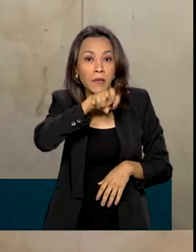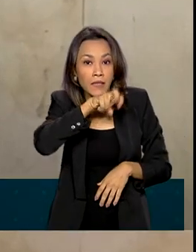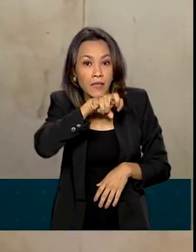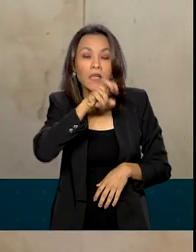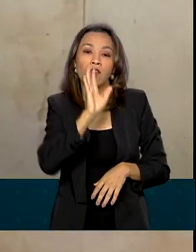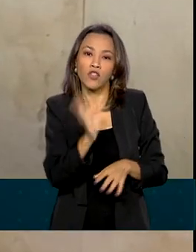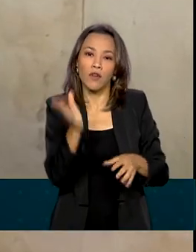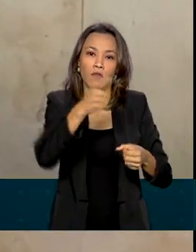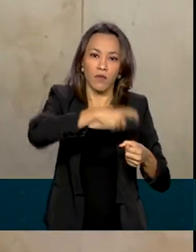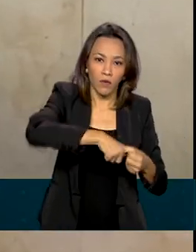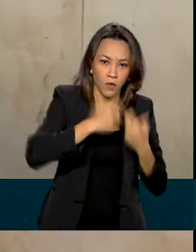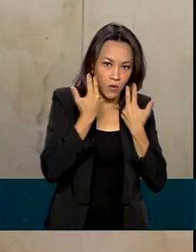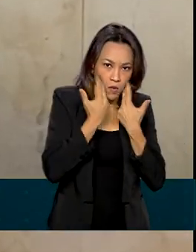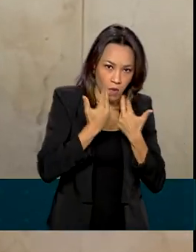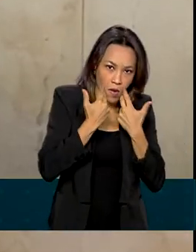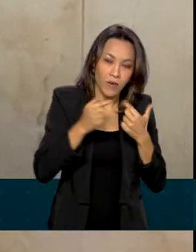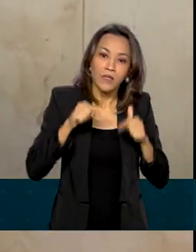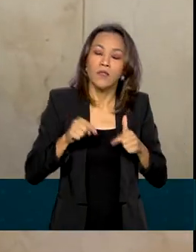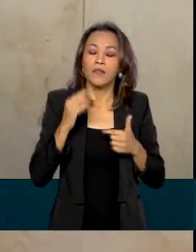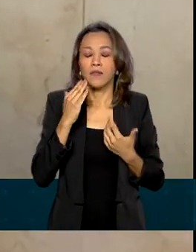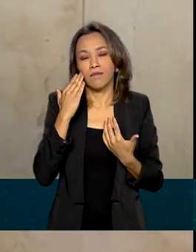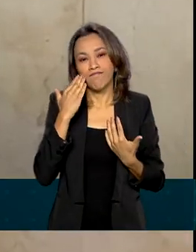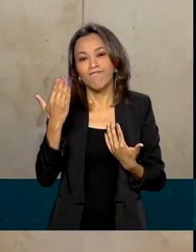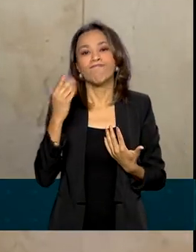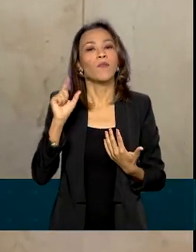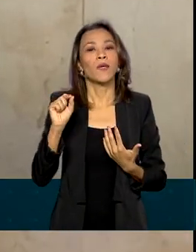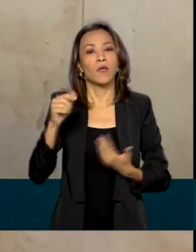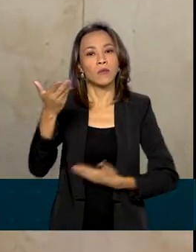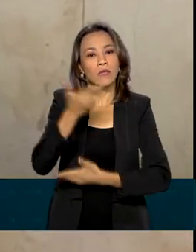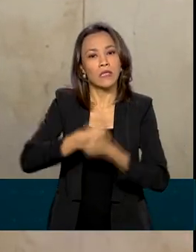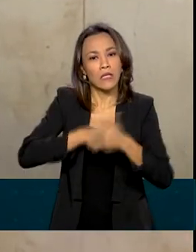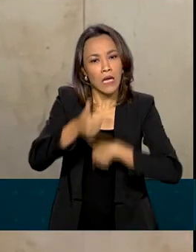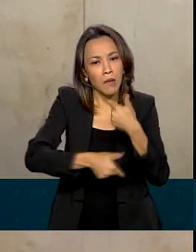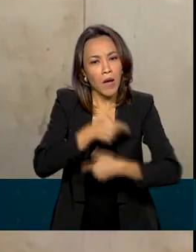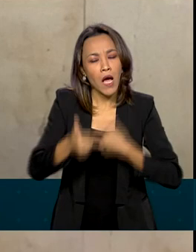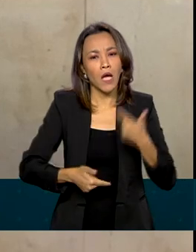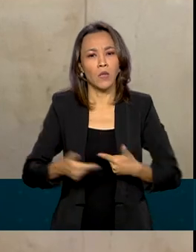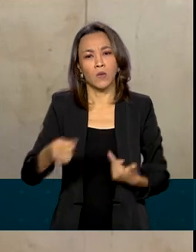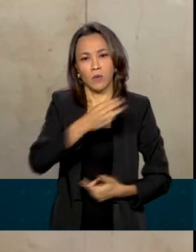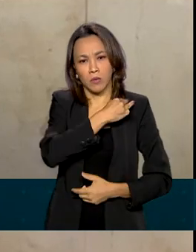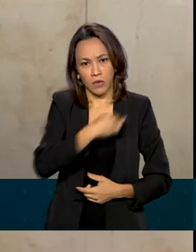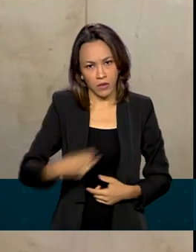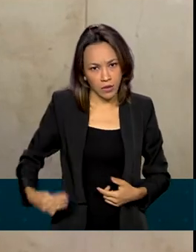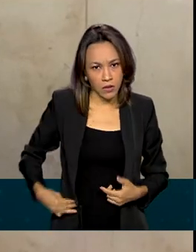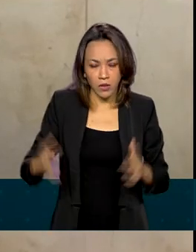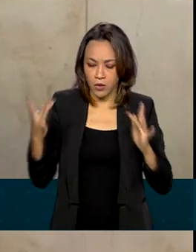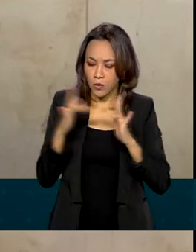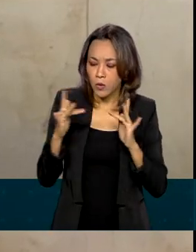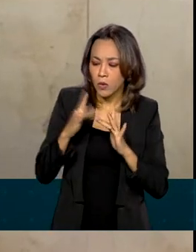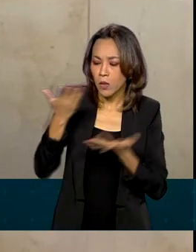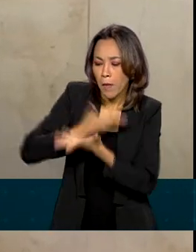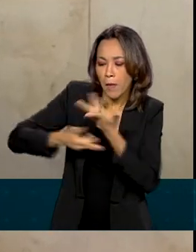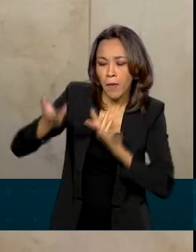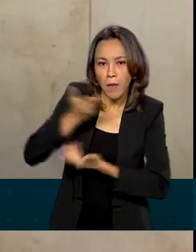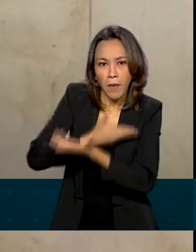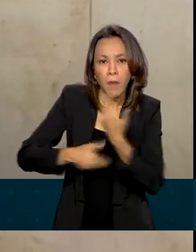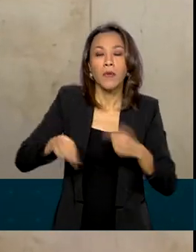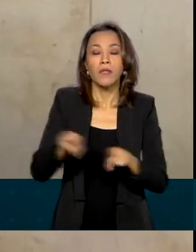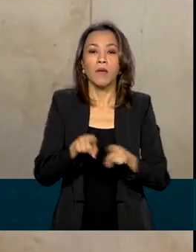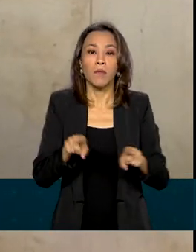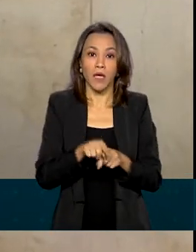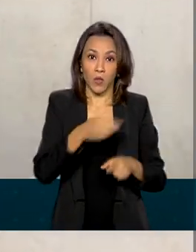Isto graças à ação diplomática do governo federal com o governo chinês, por intermédio da embaixada